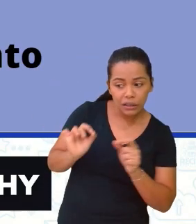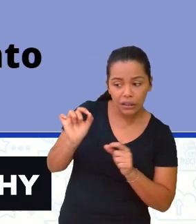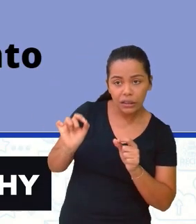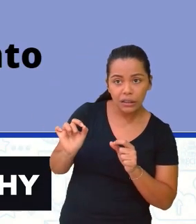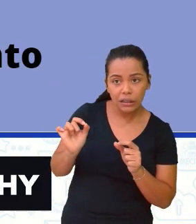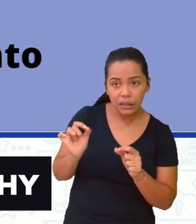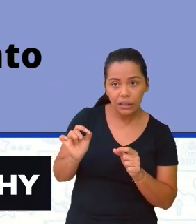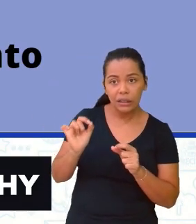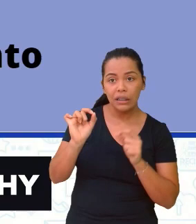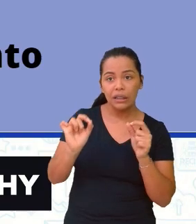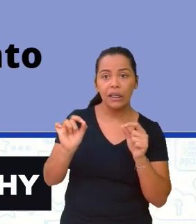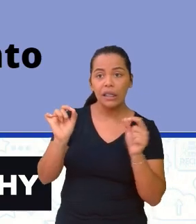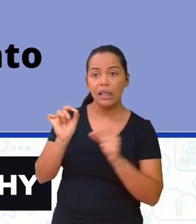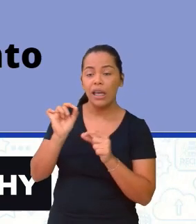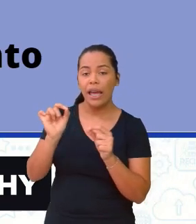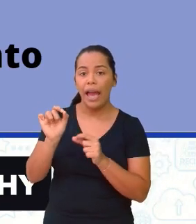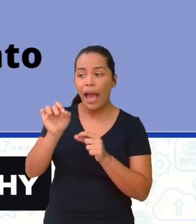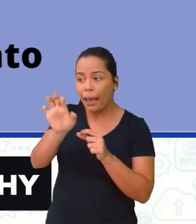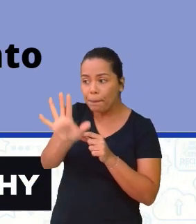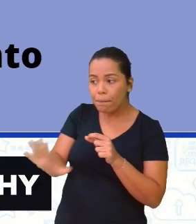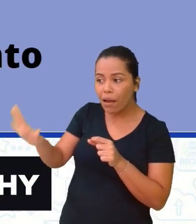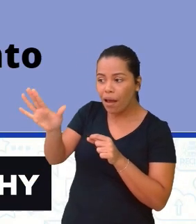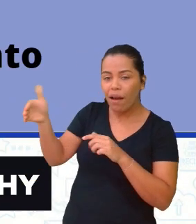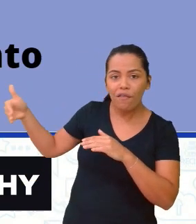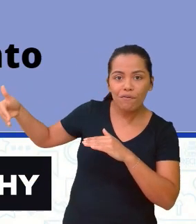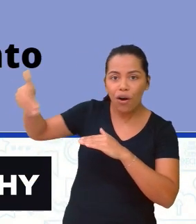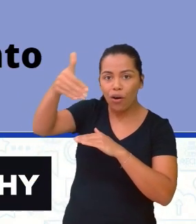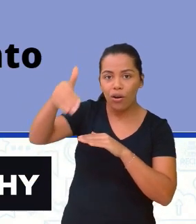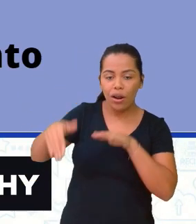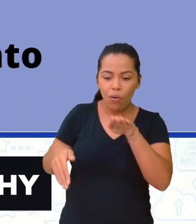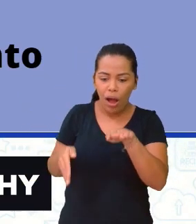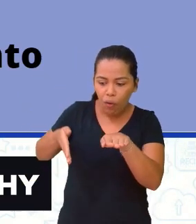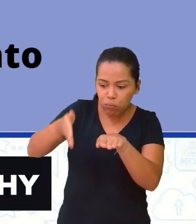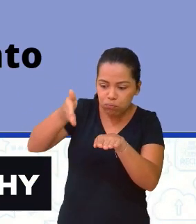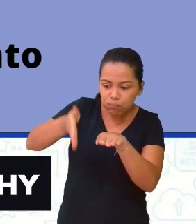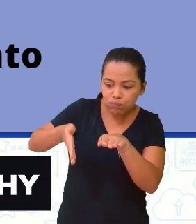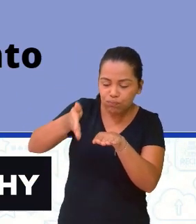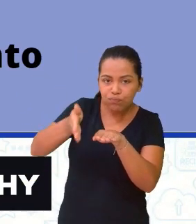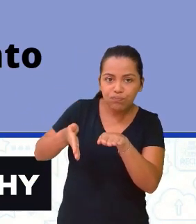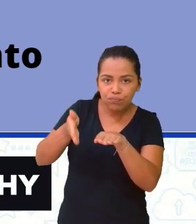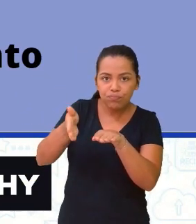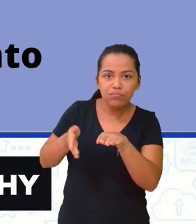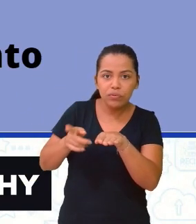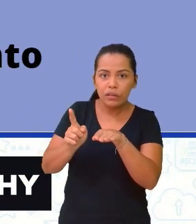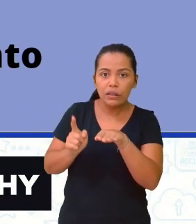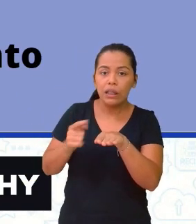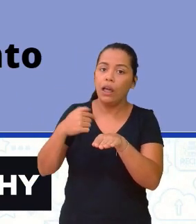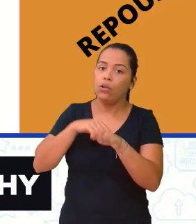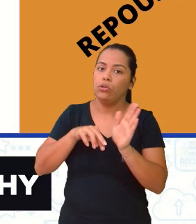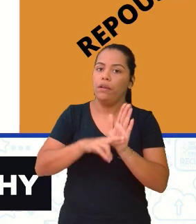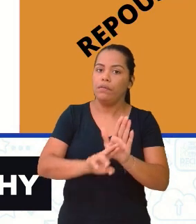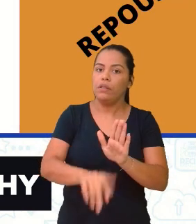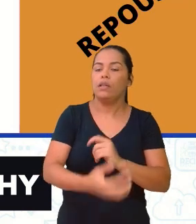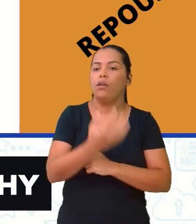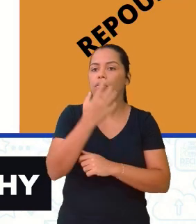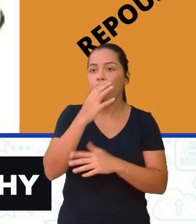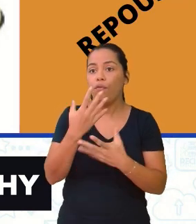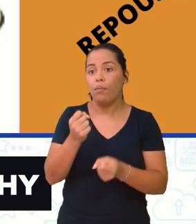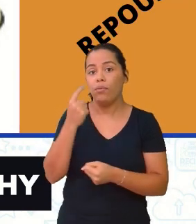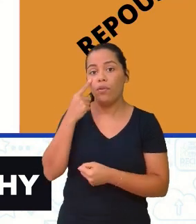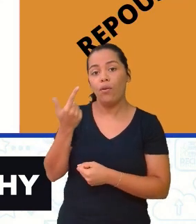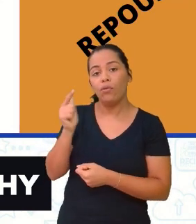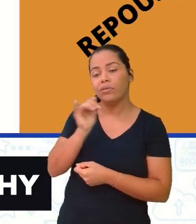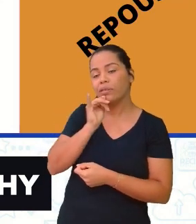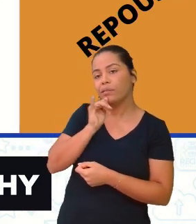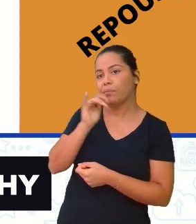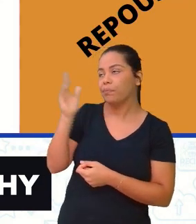em movimento. Não é isso? Porque o nosso referencial foi aí o cachorro. Então, vamos ver mais um exemplo. Aqui